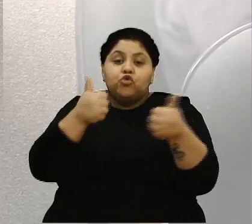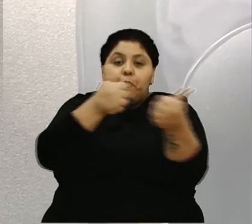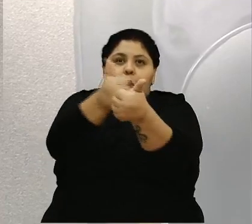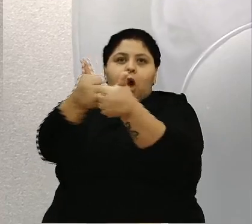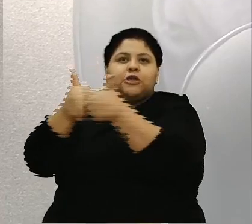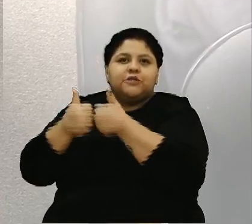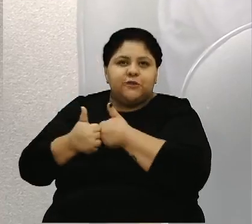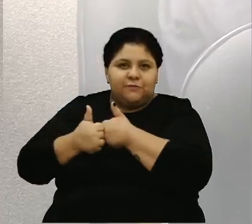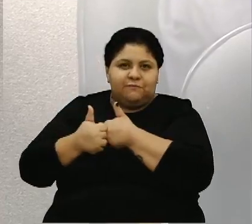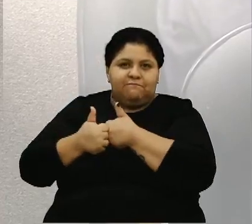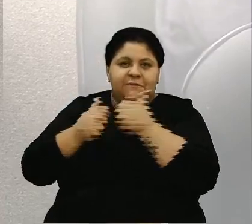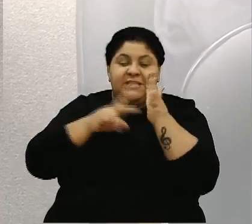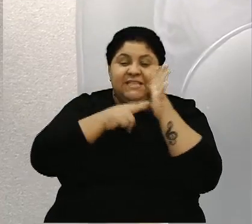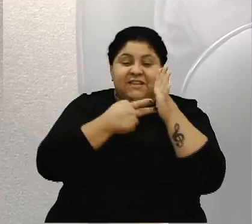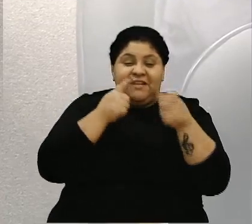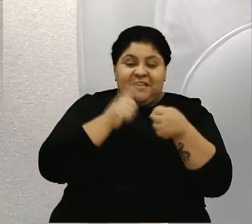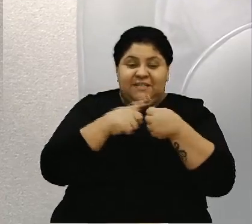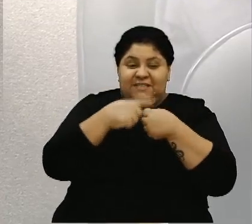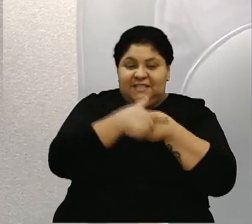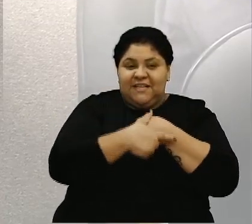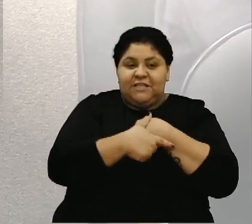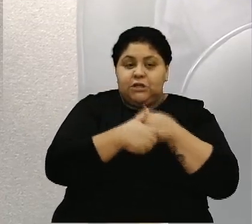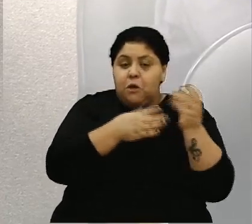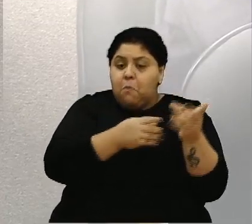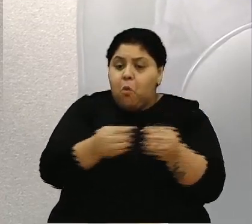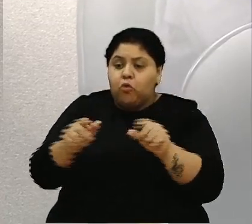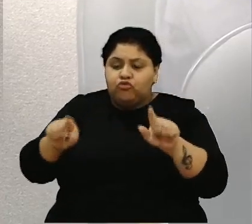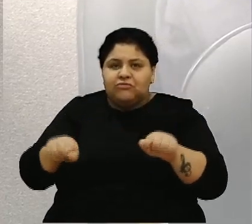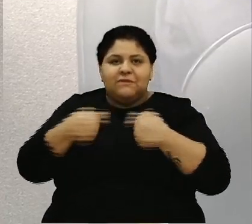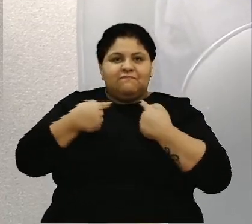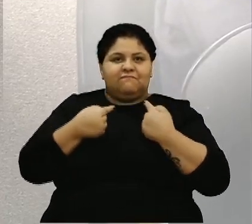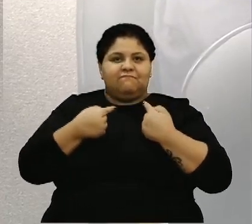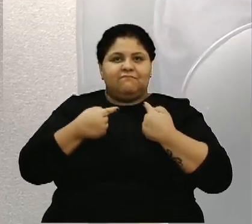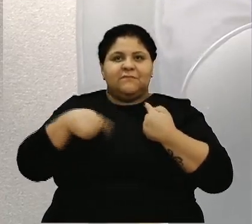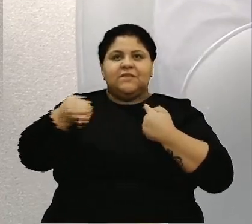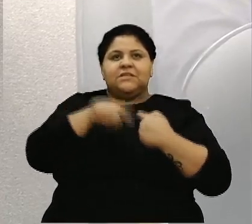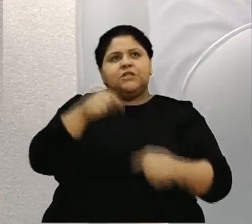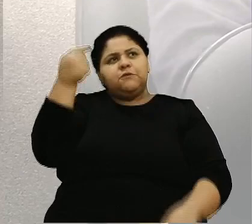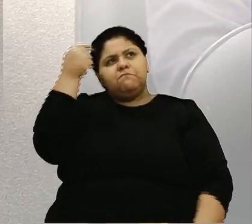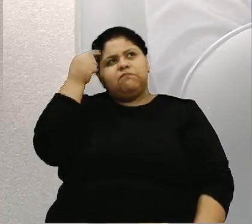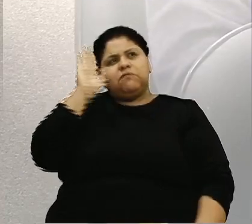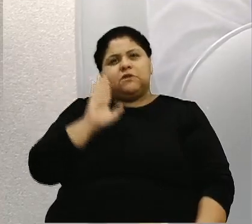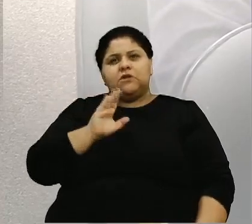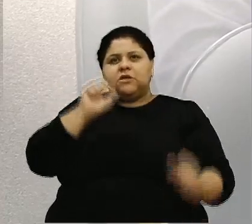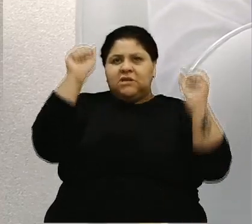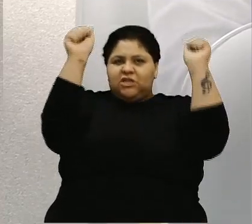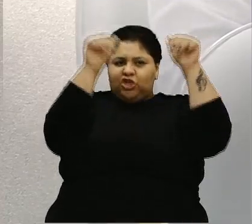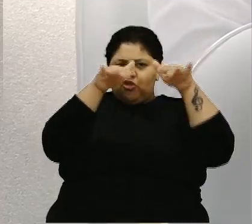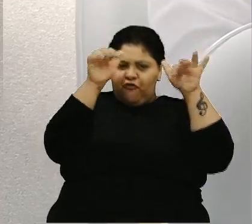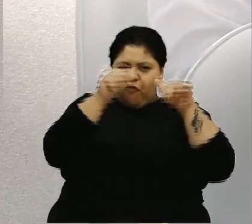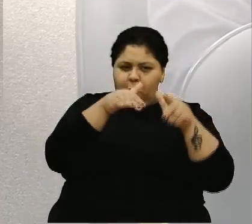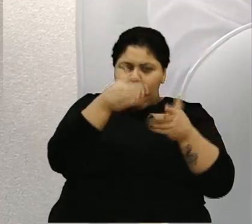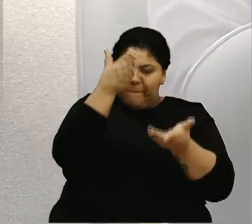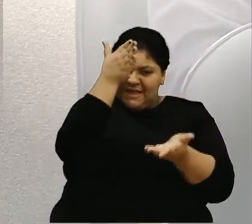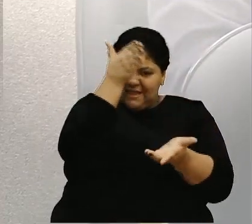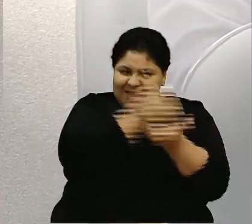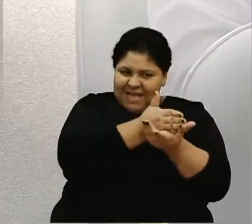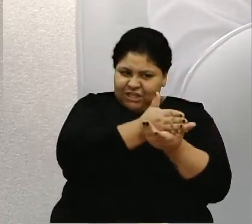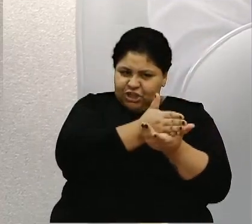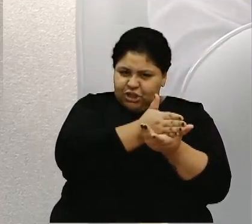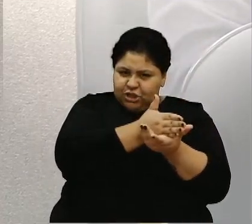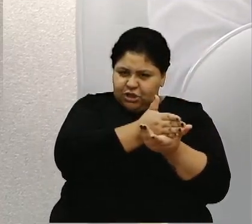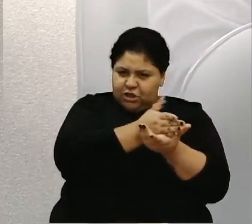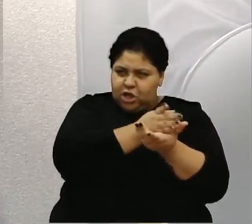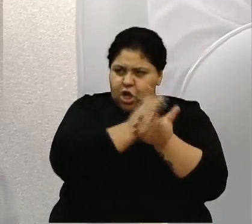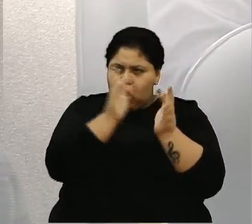que as cidades vão ter grandes desafios, porque quando a gente para para analisar que choveu metade do que choveu